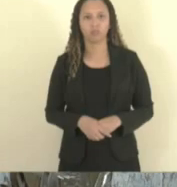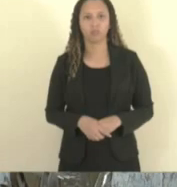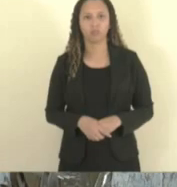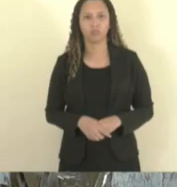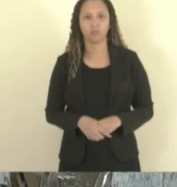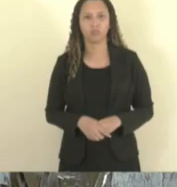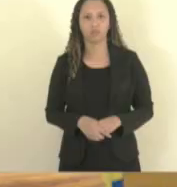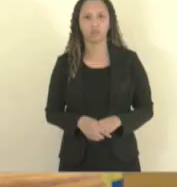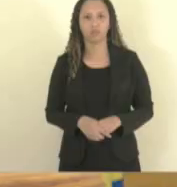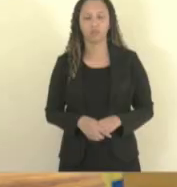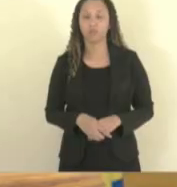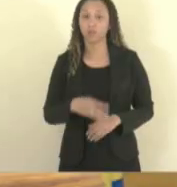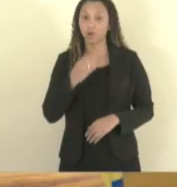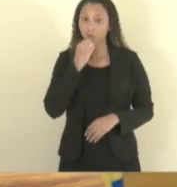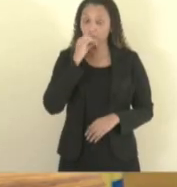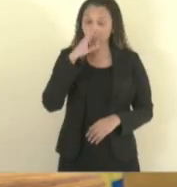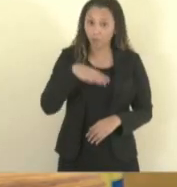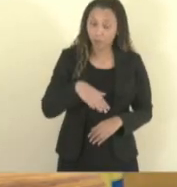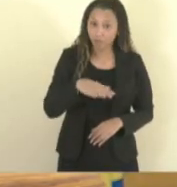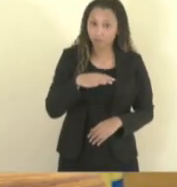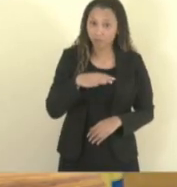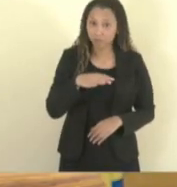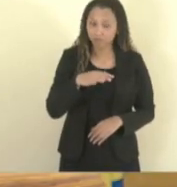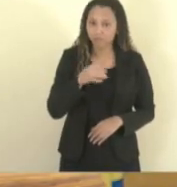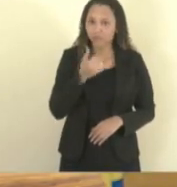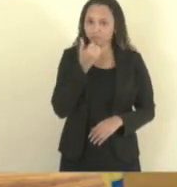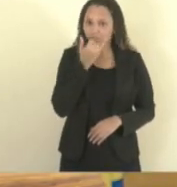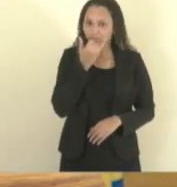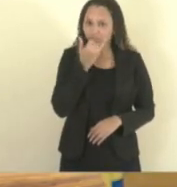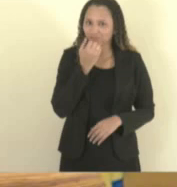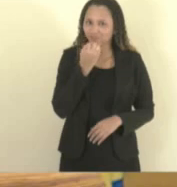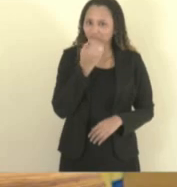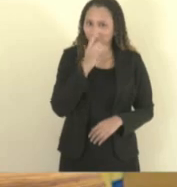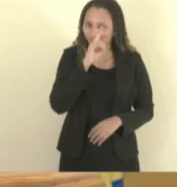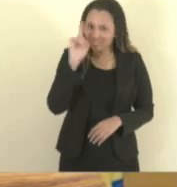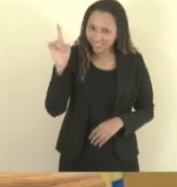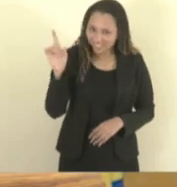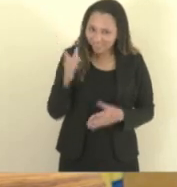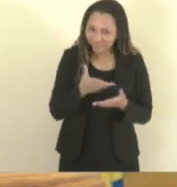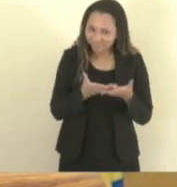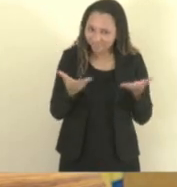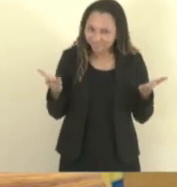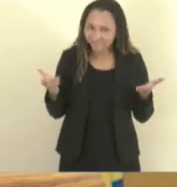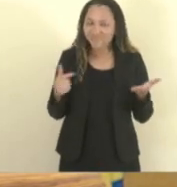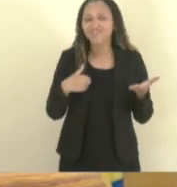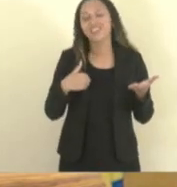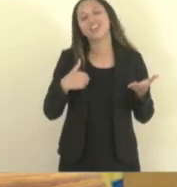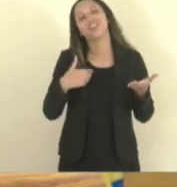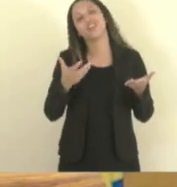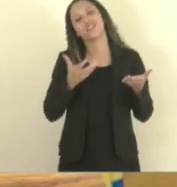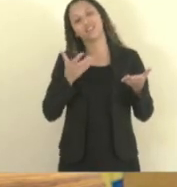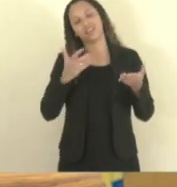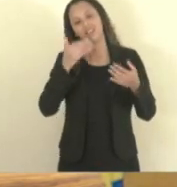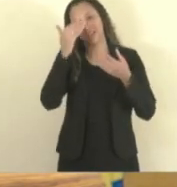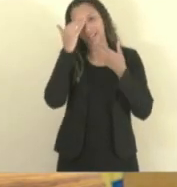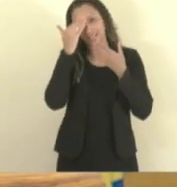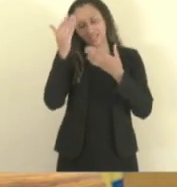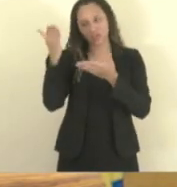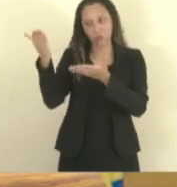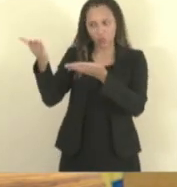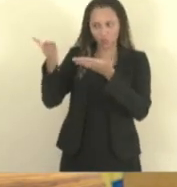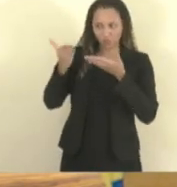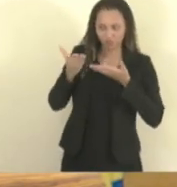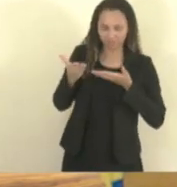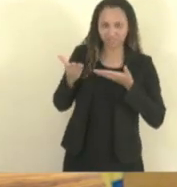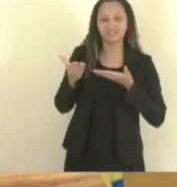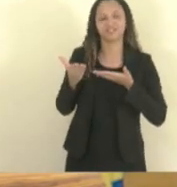Bom dia. Primeiramente, quero agradecer aqui pelo convite. E venho